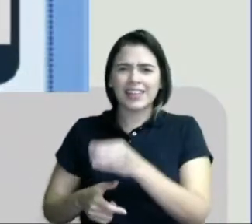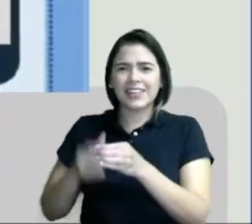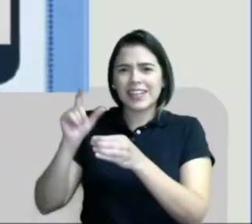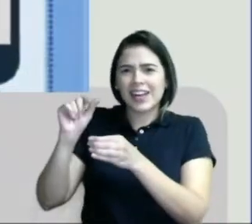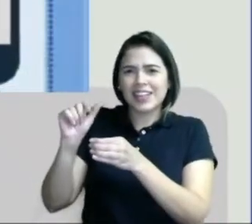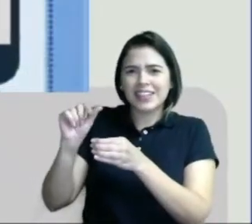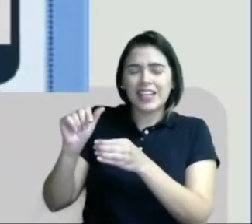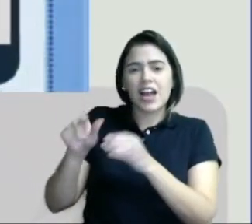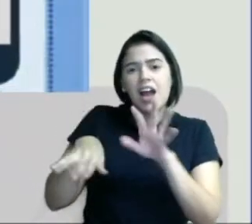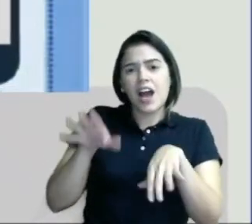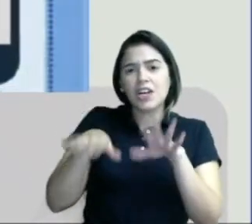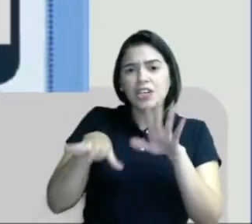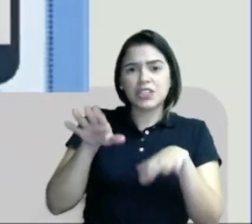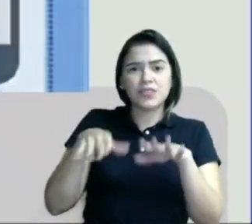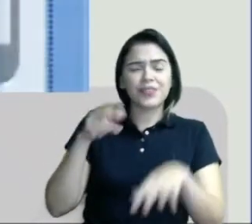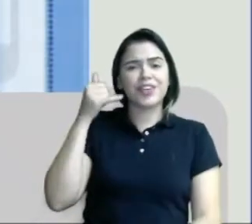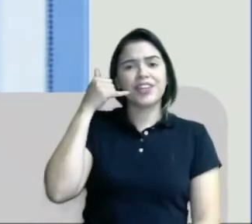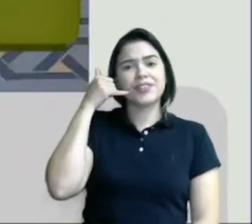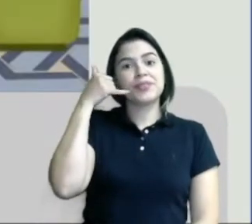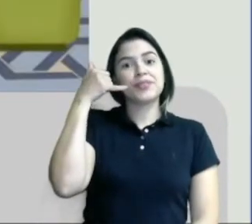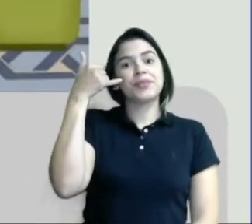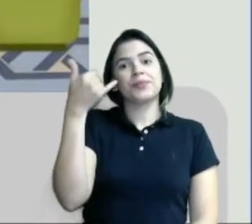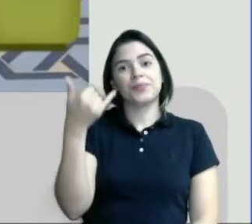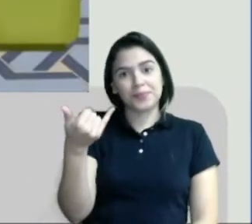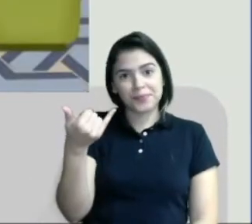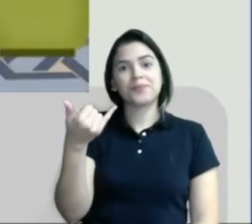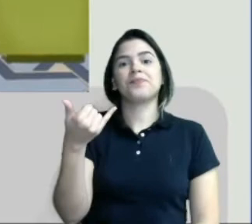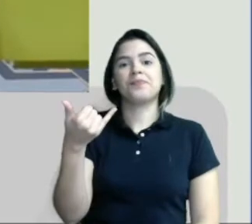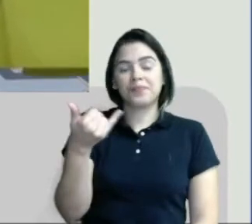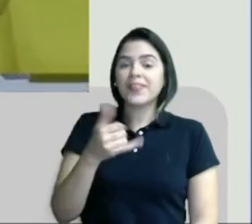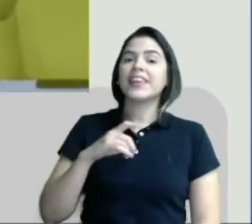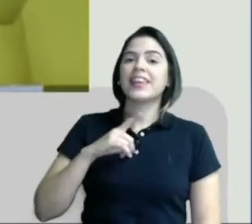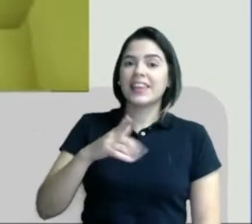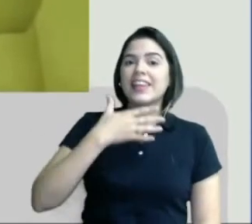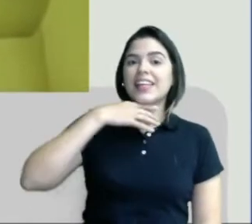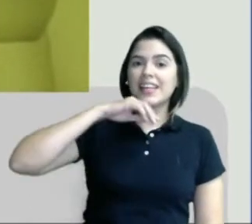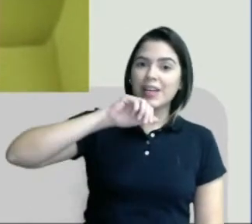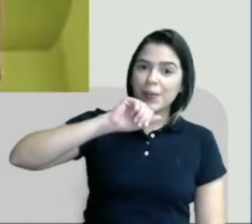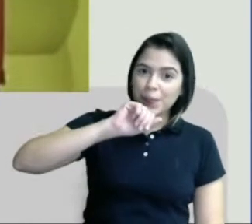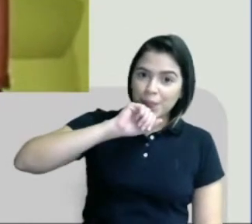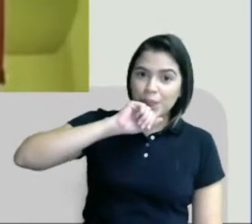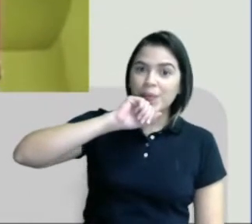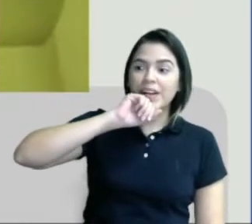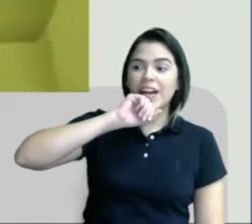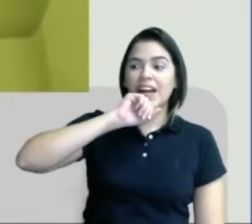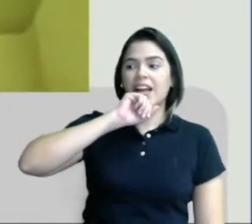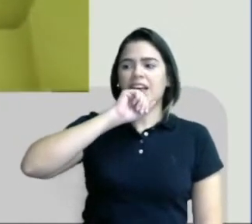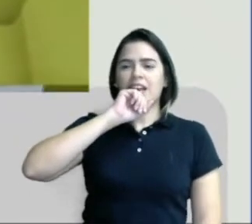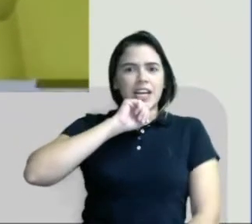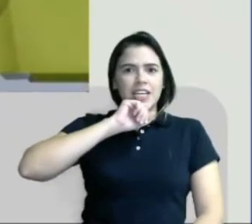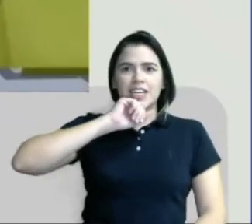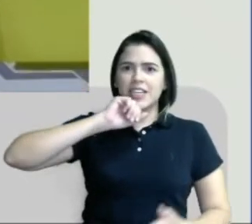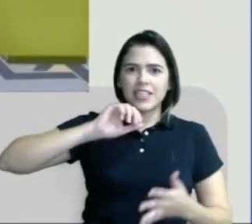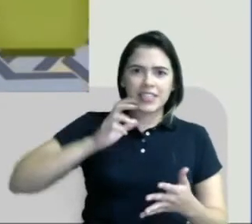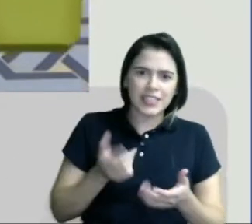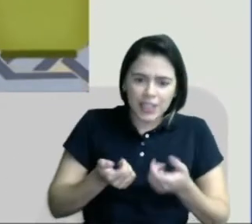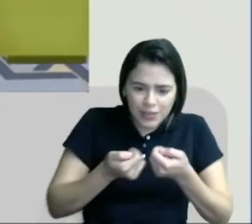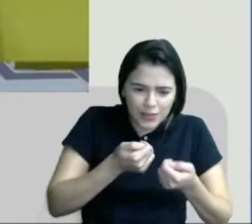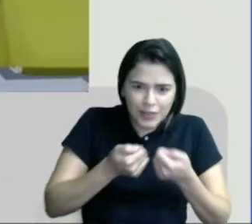vezes, o celular. Tem pai que é conectado.